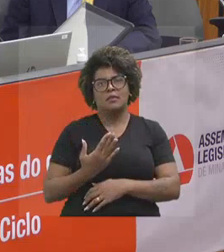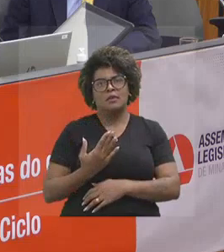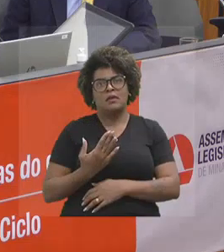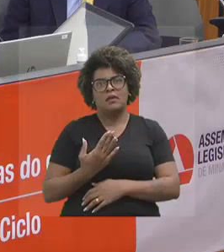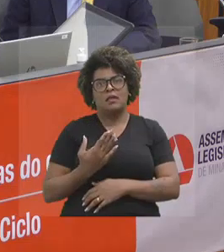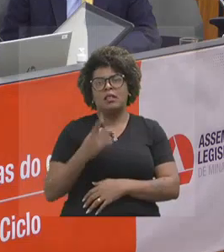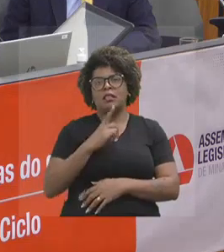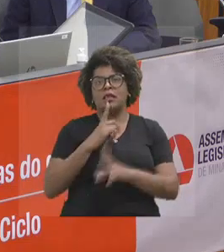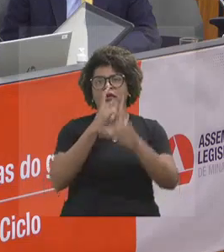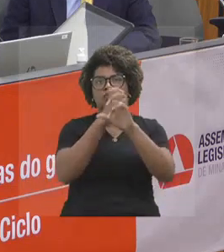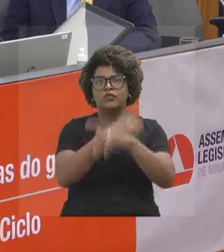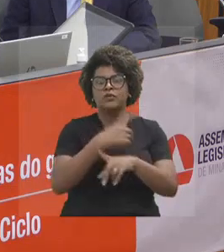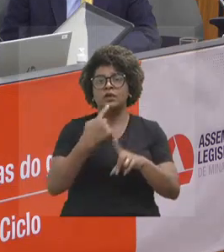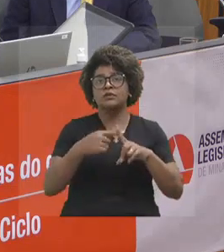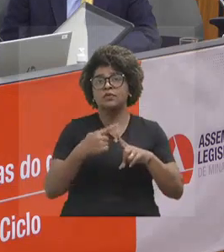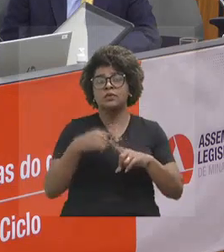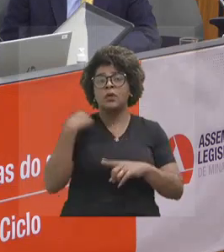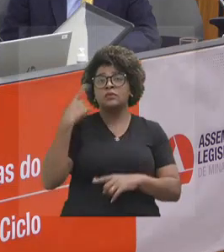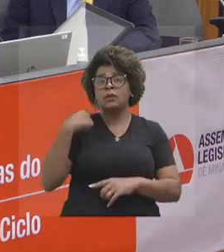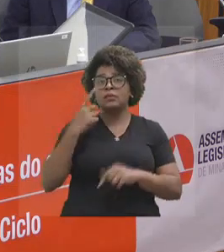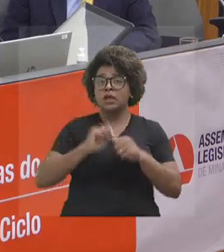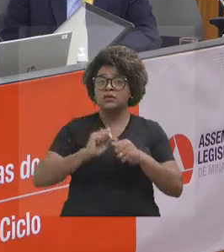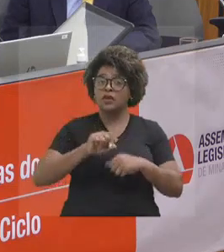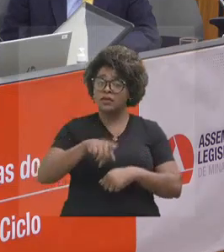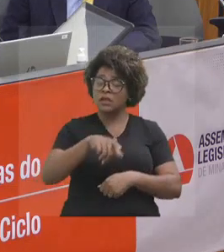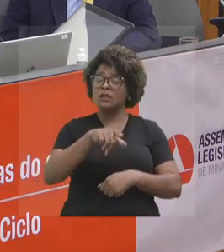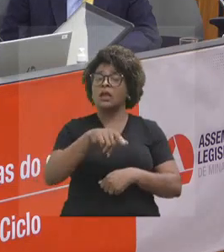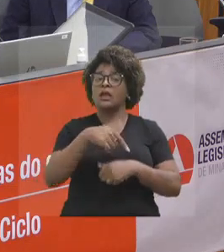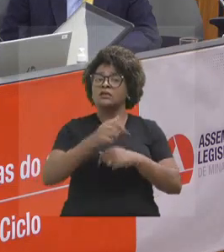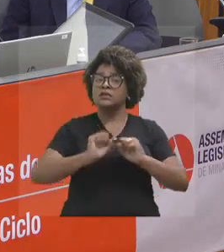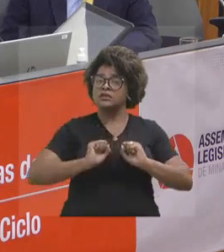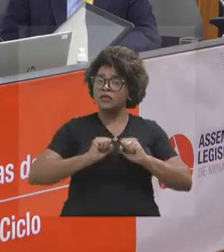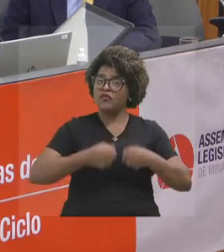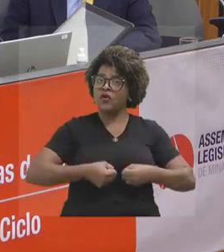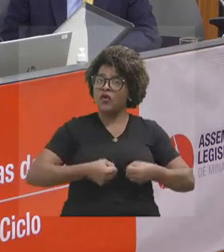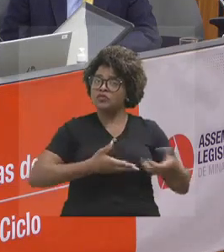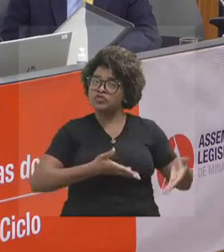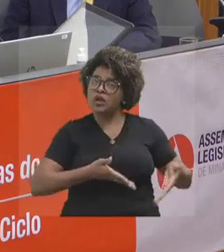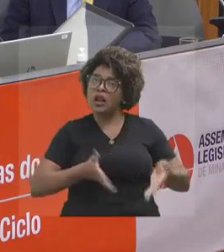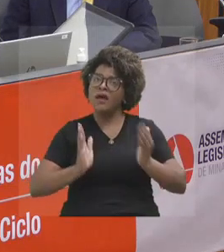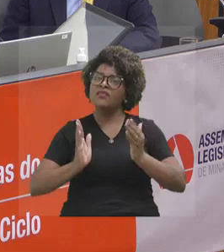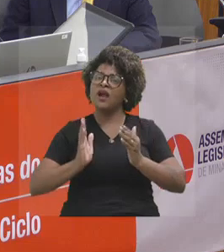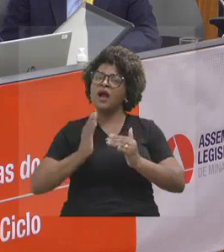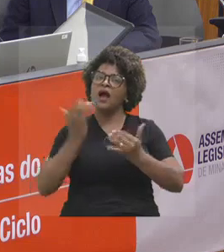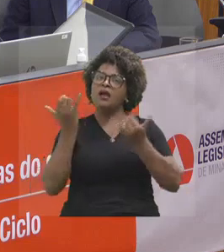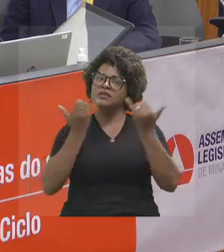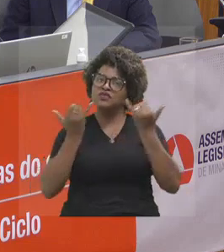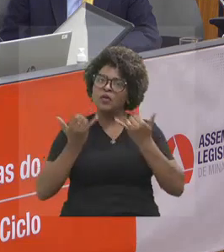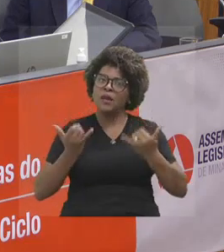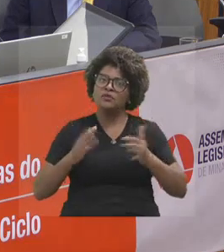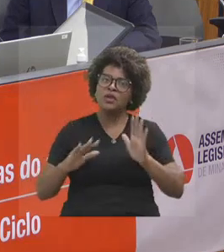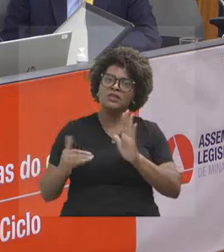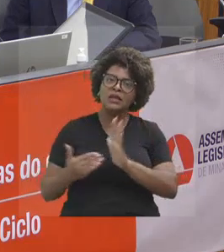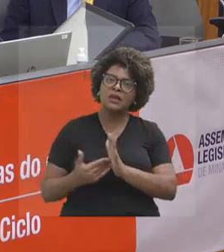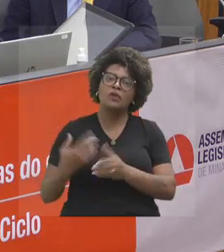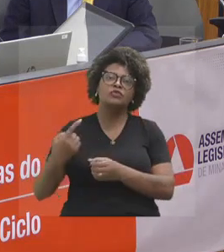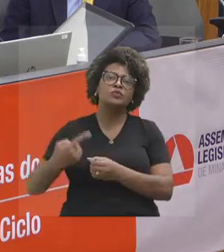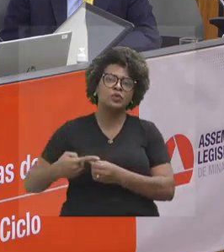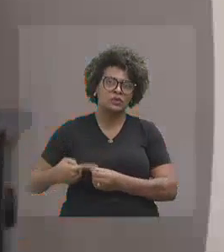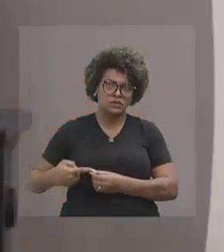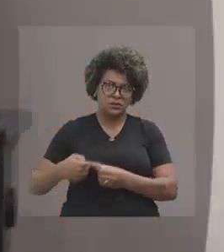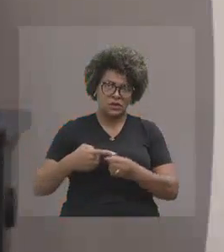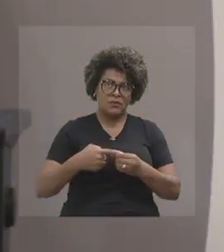os deputados fazem esse exercício de levar informação até as bases. Mas